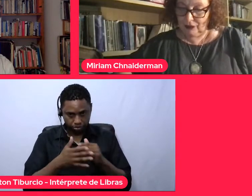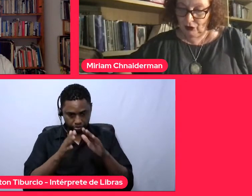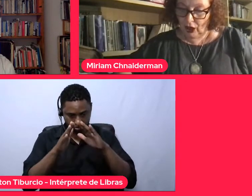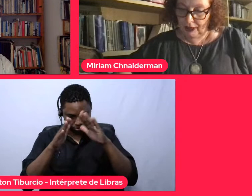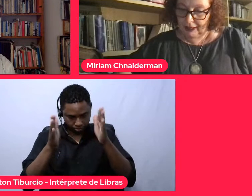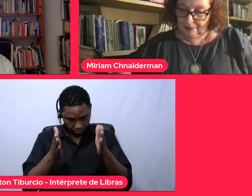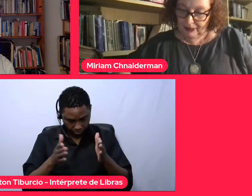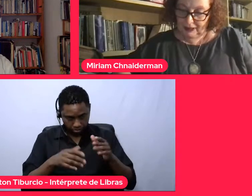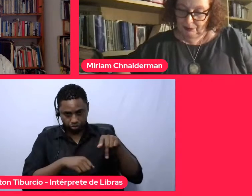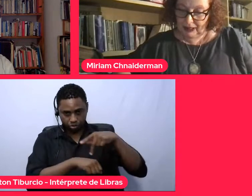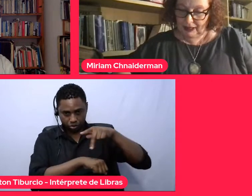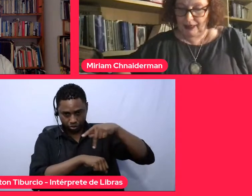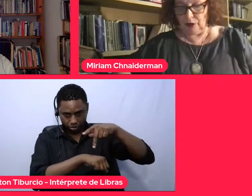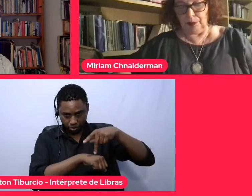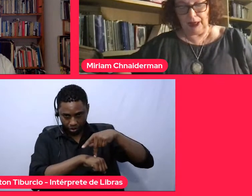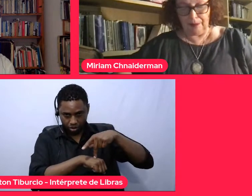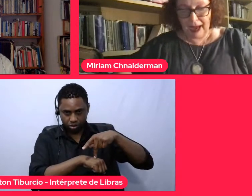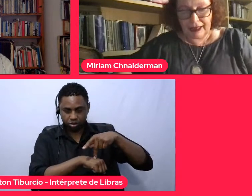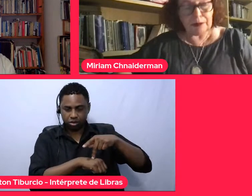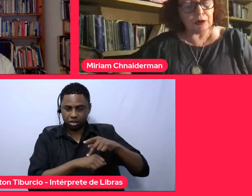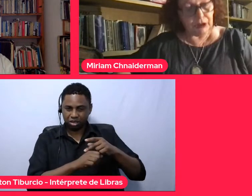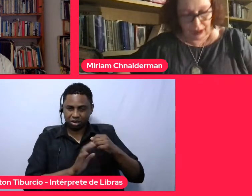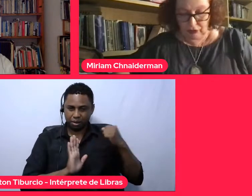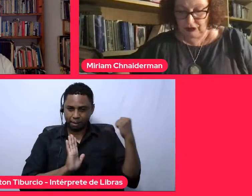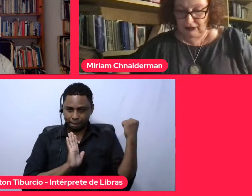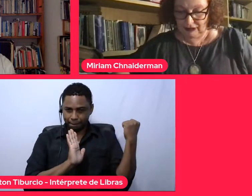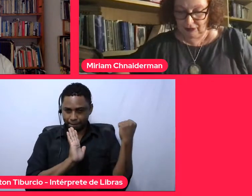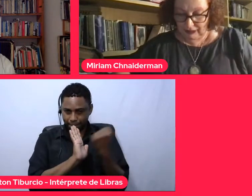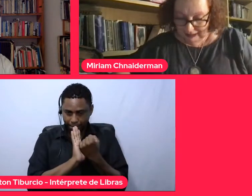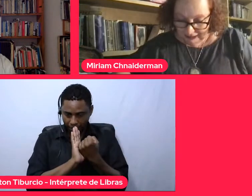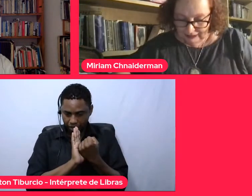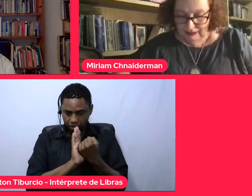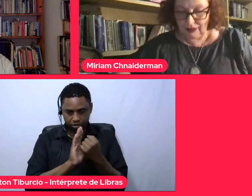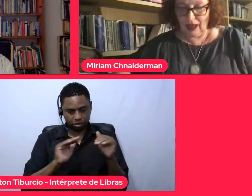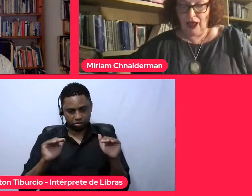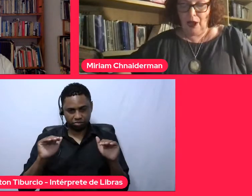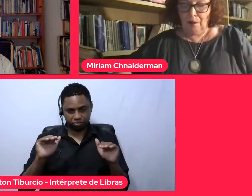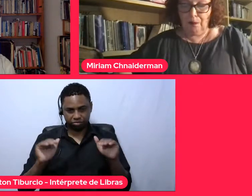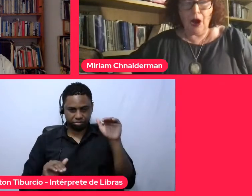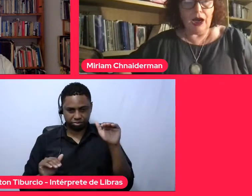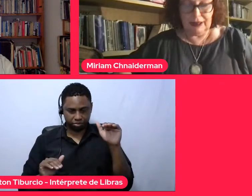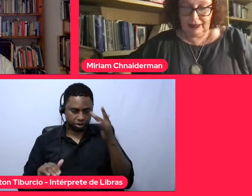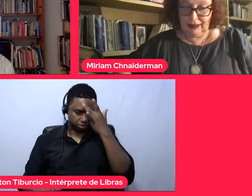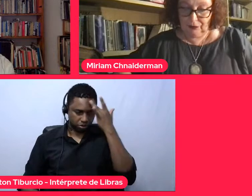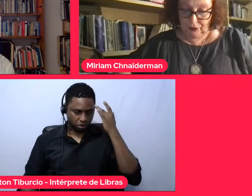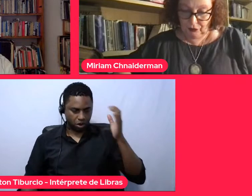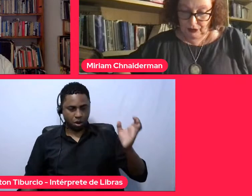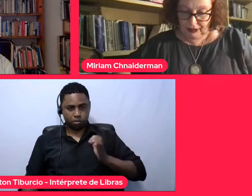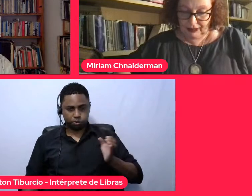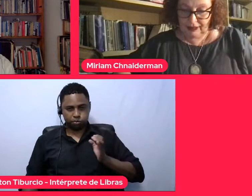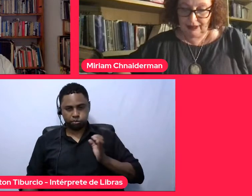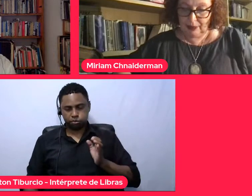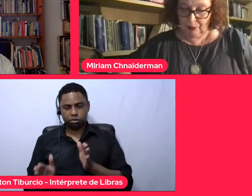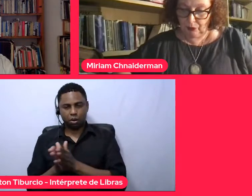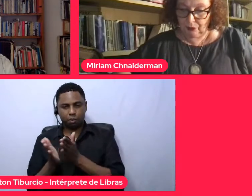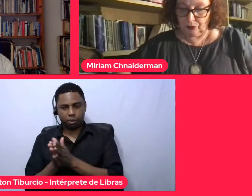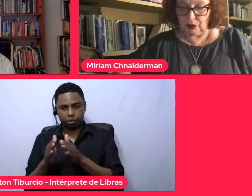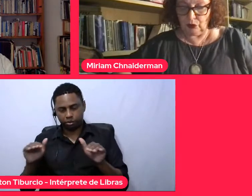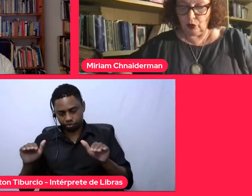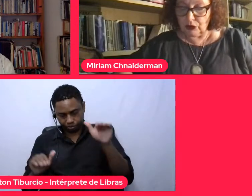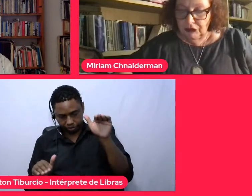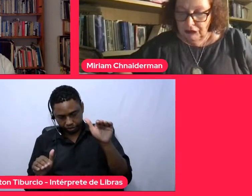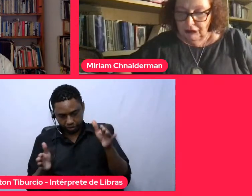historicamente marcado pela mais brutal desigualdade, bordas e fronteiras que